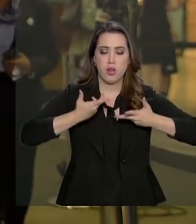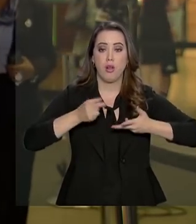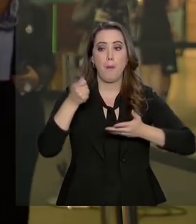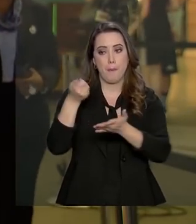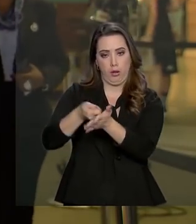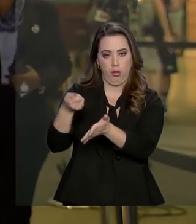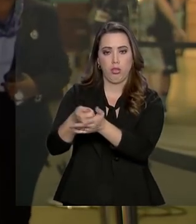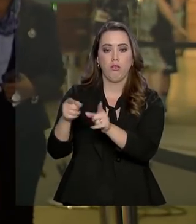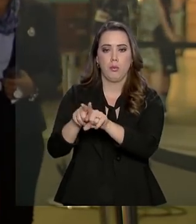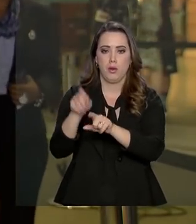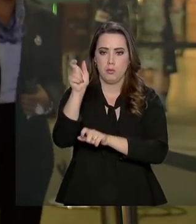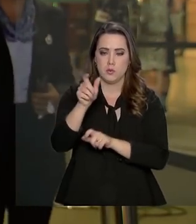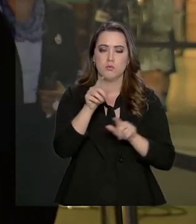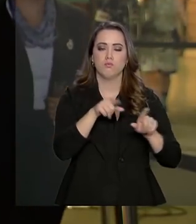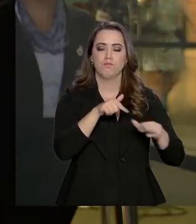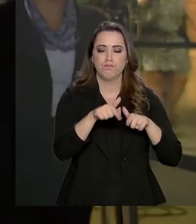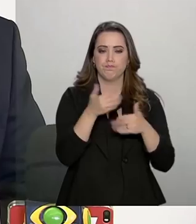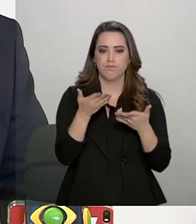Brumadinho, em Minas Gerais.